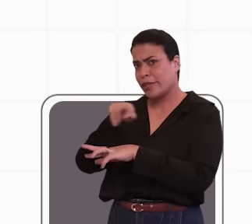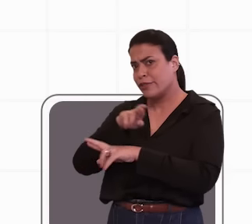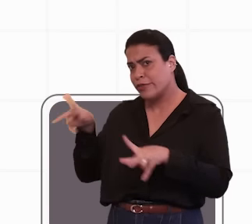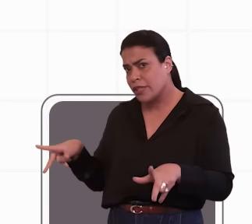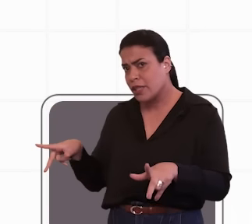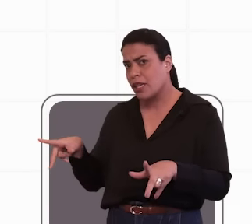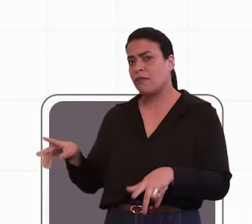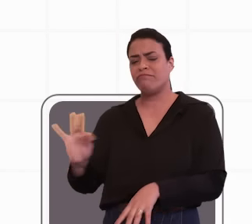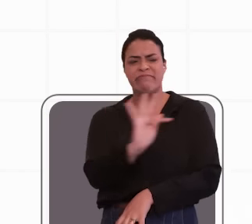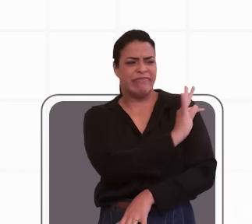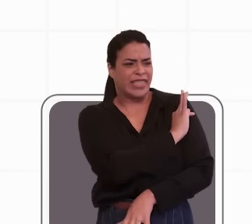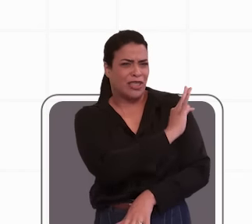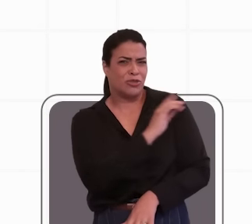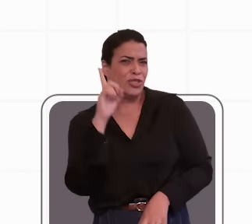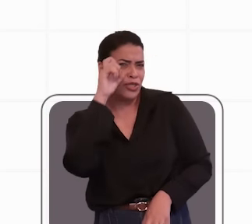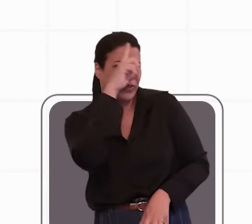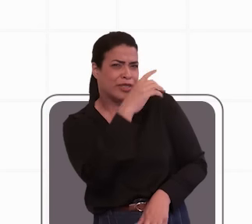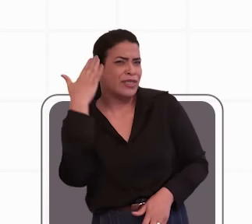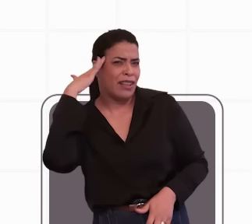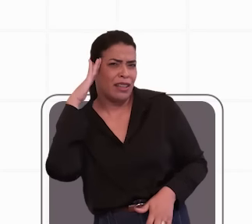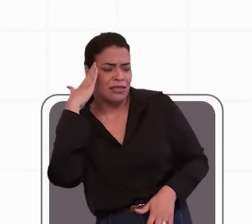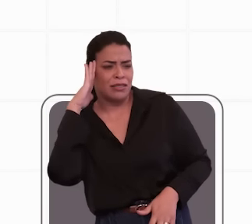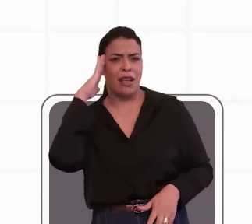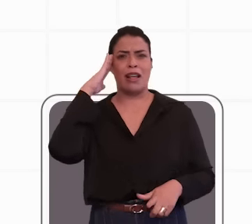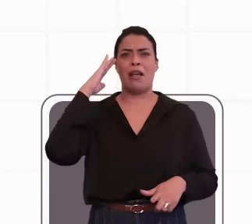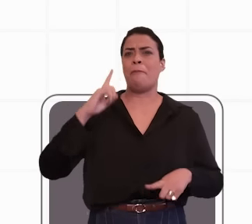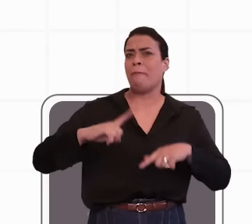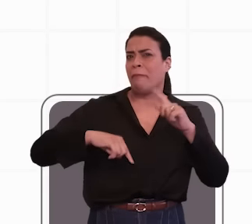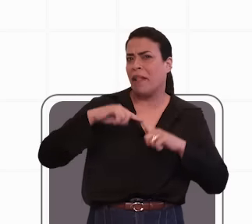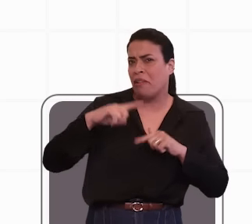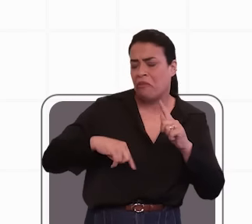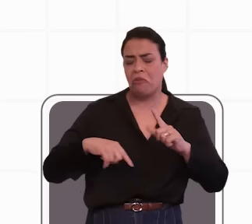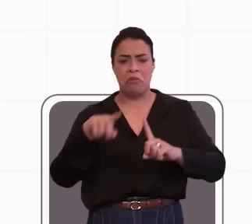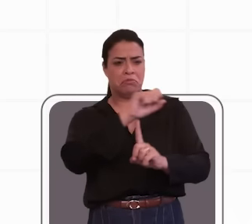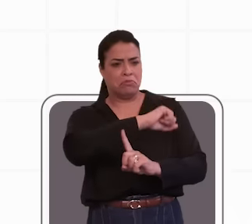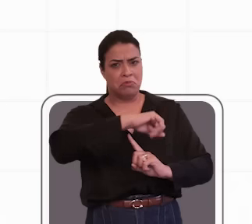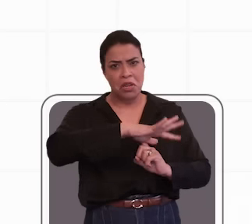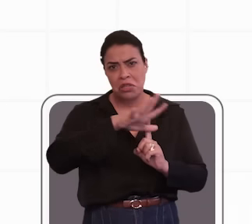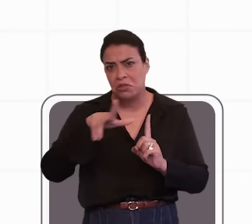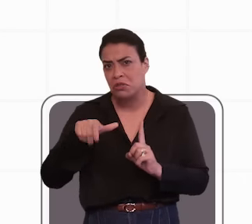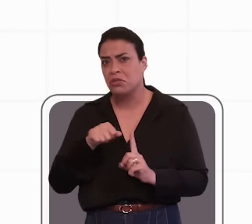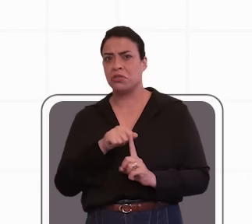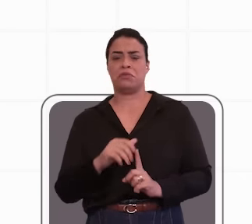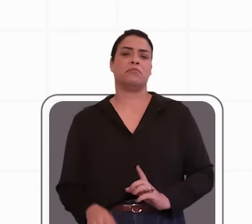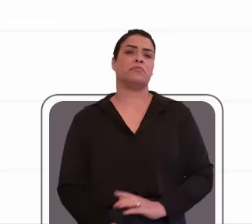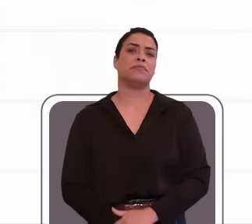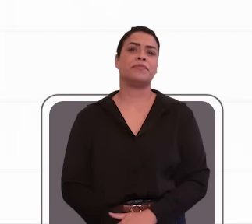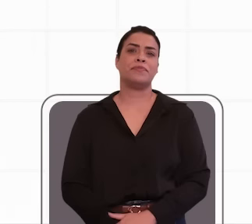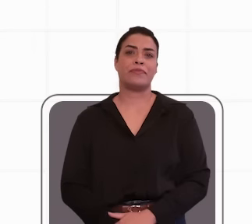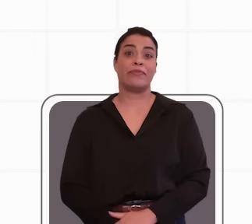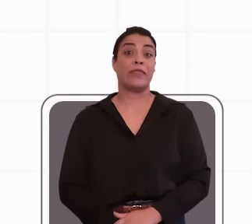termos técnicos desnecessários, termos não utilizados na linguagem diária, termos pejorativos e gírias.